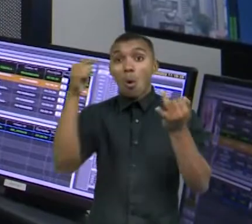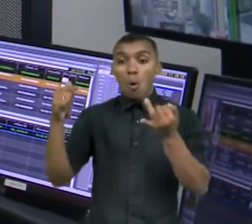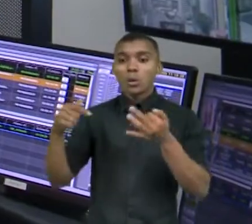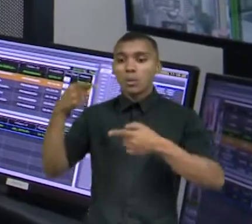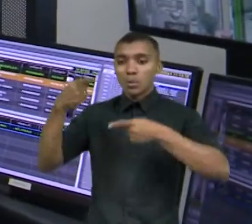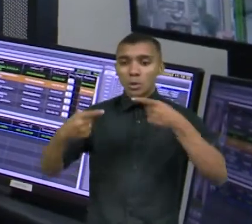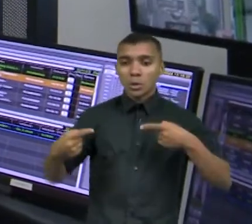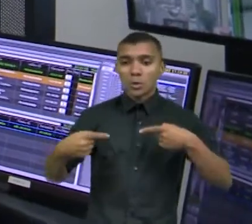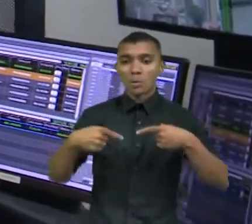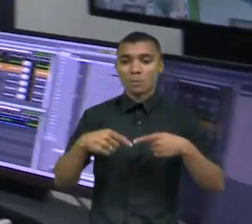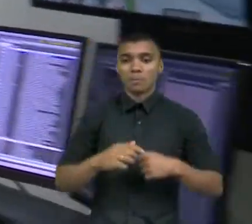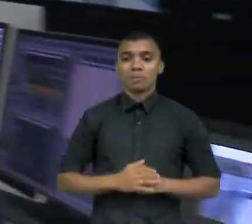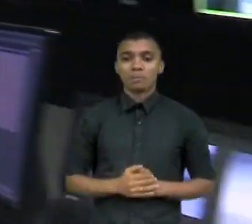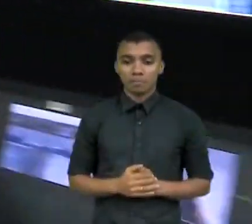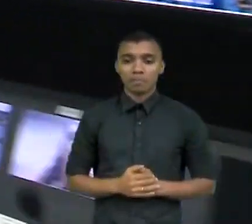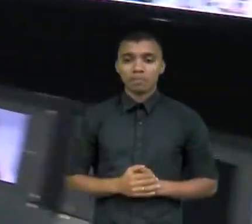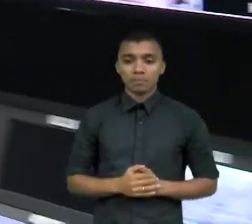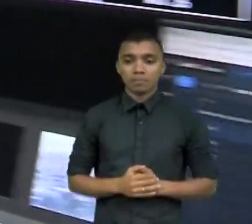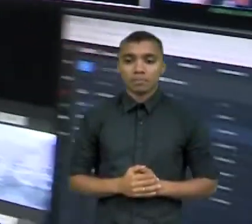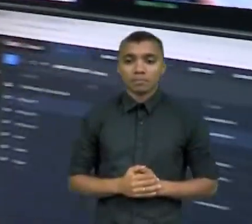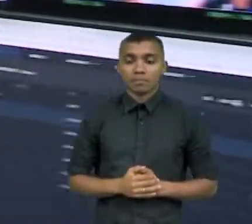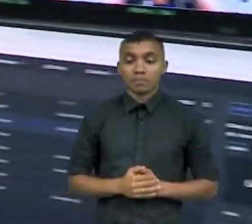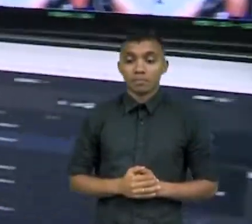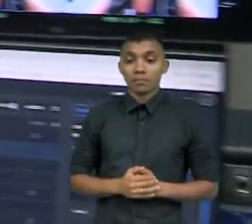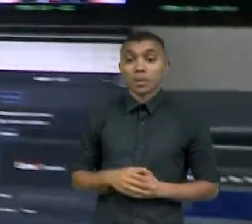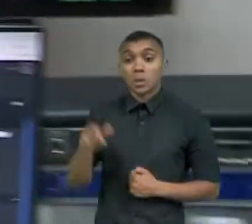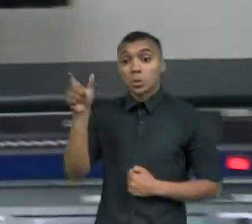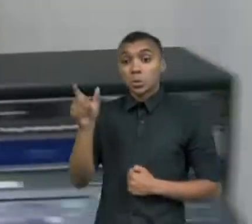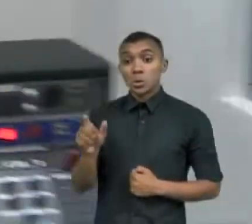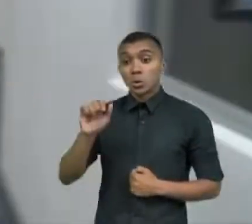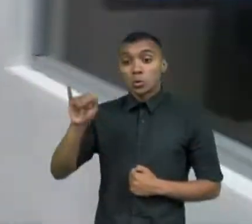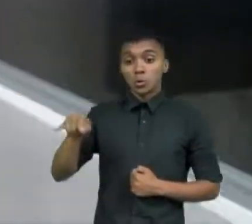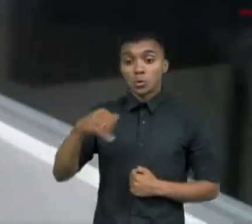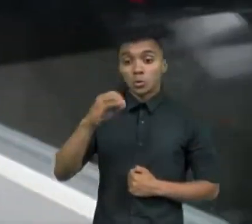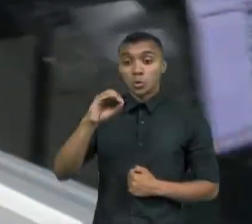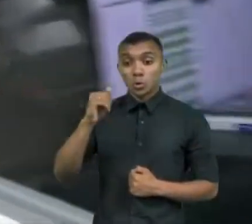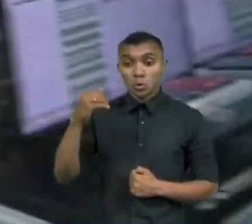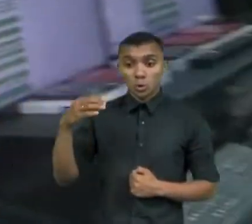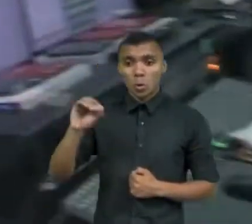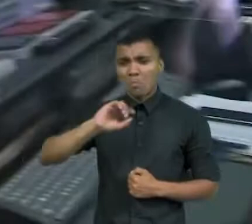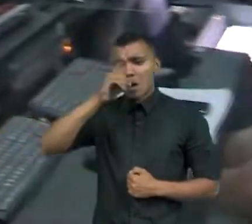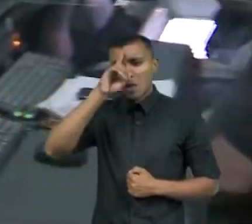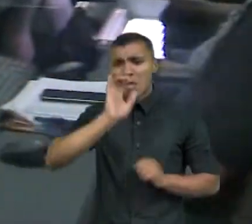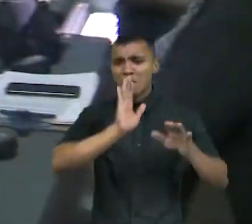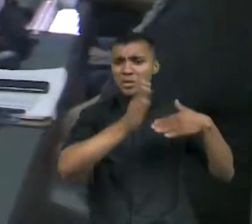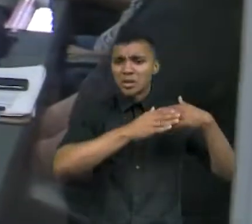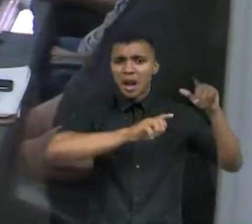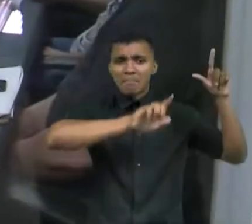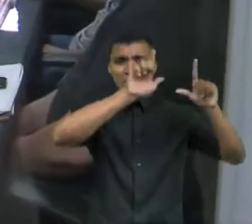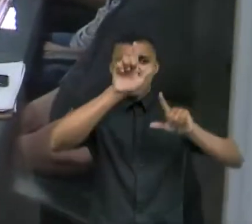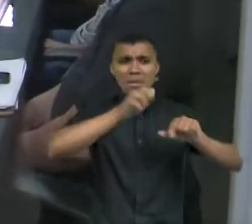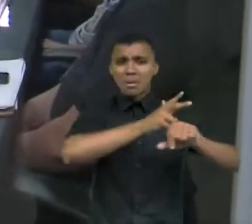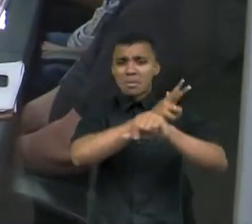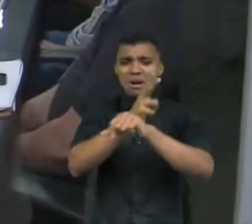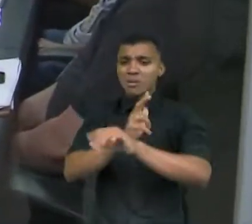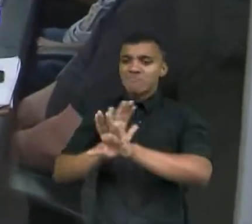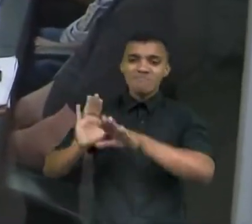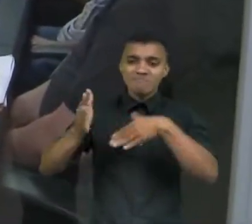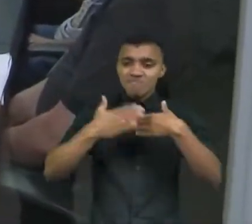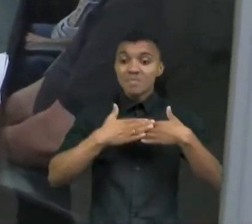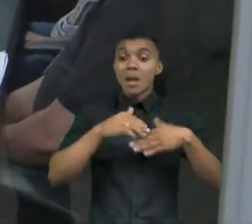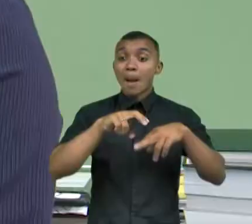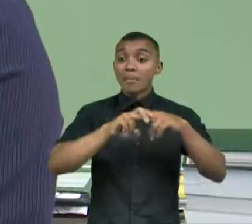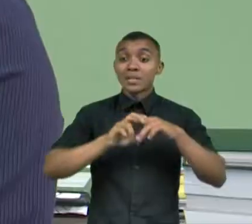O regime que destituiu o presidente João Goulart fechou emissoras de rádio e televisão e a censura tornou-se